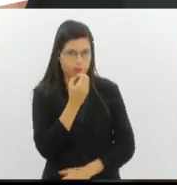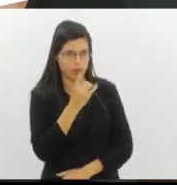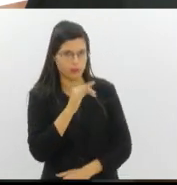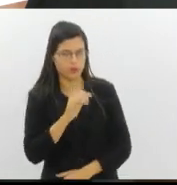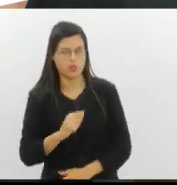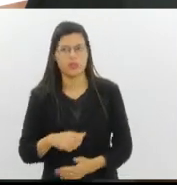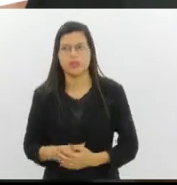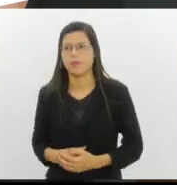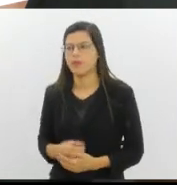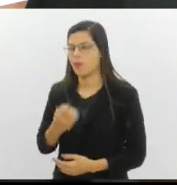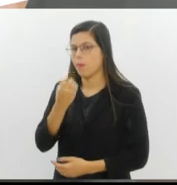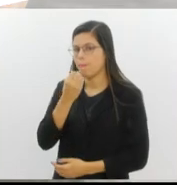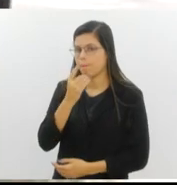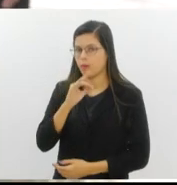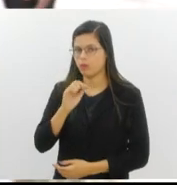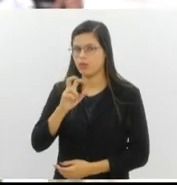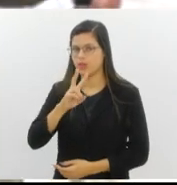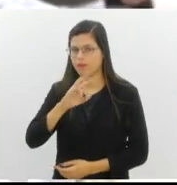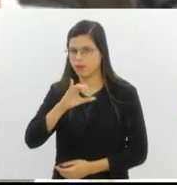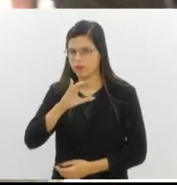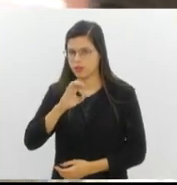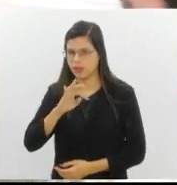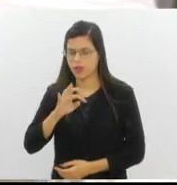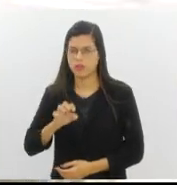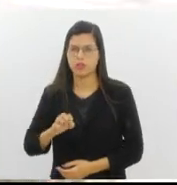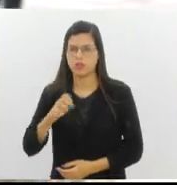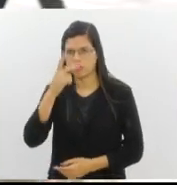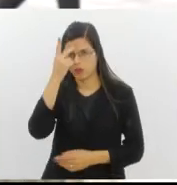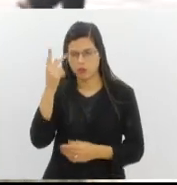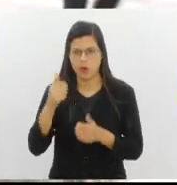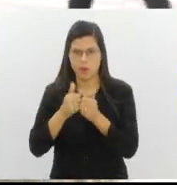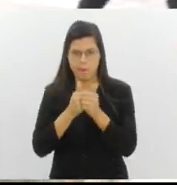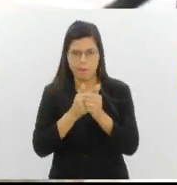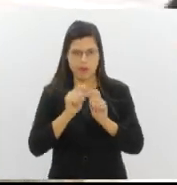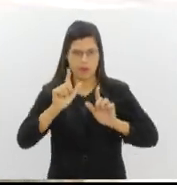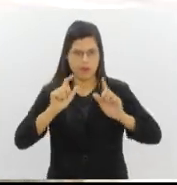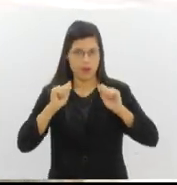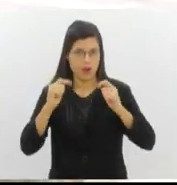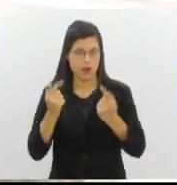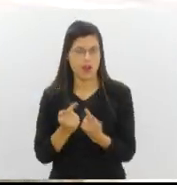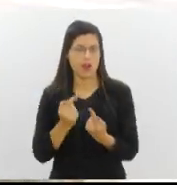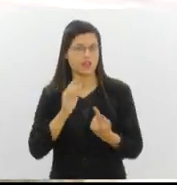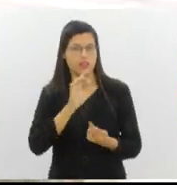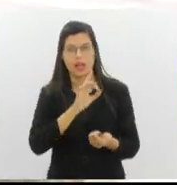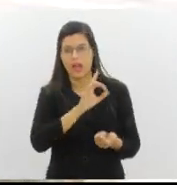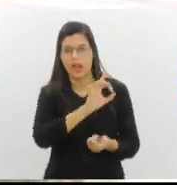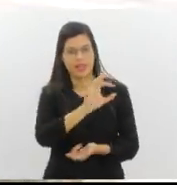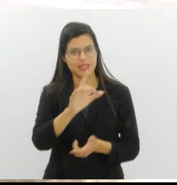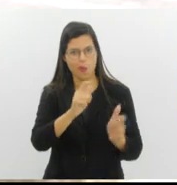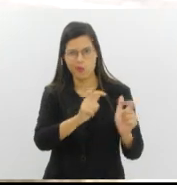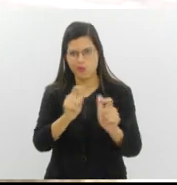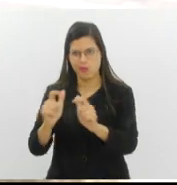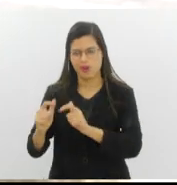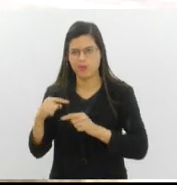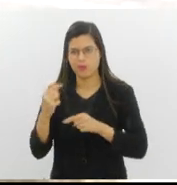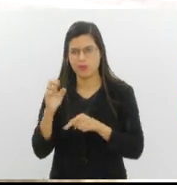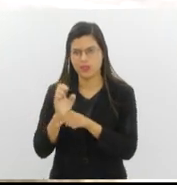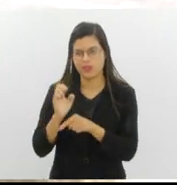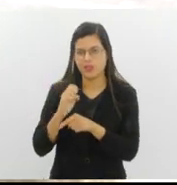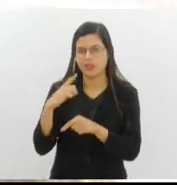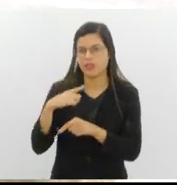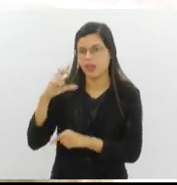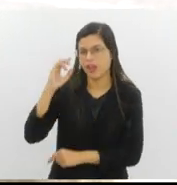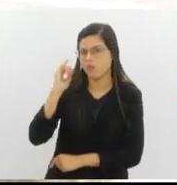Bom dia, Vicente! Bom dia a todos que acompanham a TV Alerje. Cada pedacinho do nosso estado tem uma história para contar, né? E por que não falar das áreas